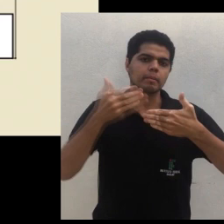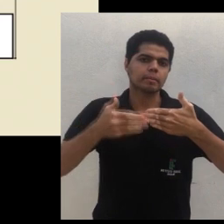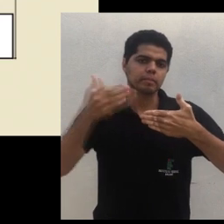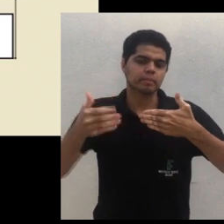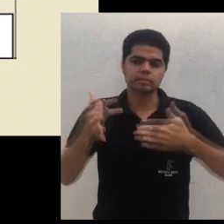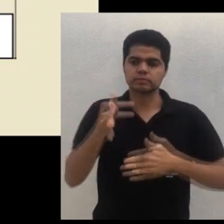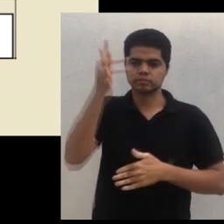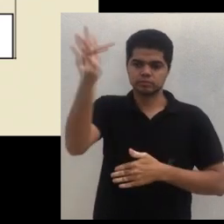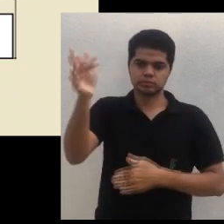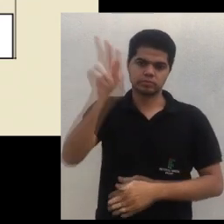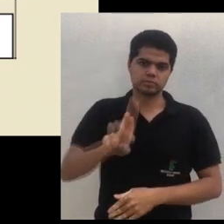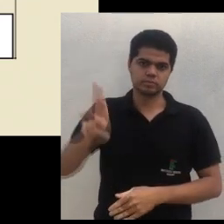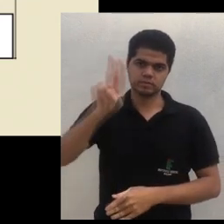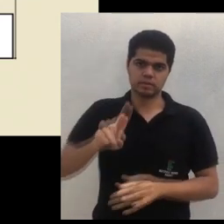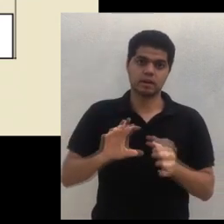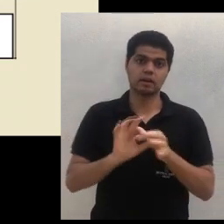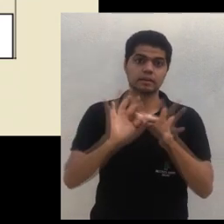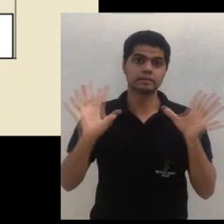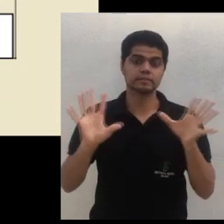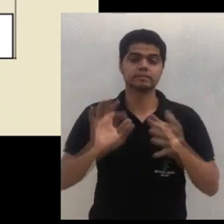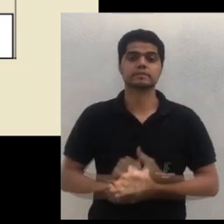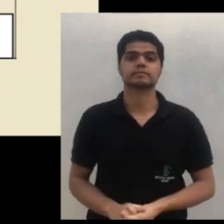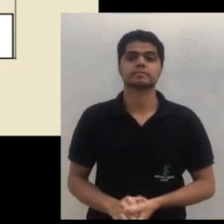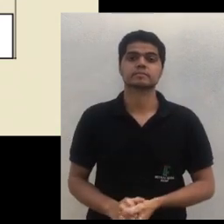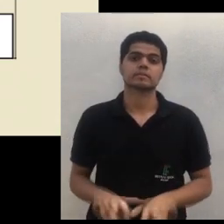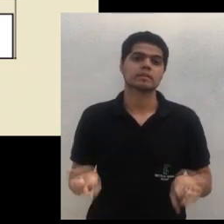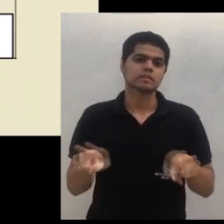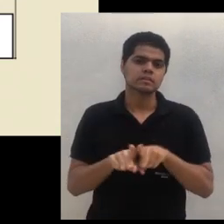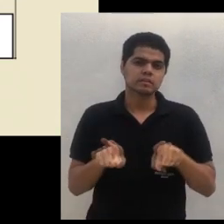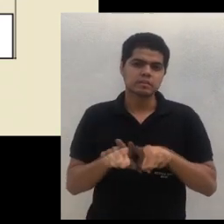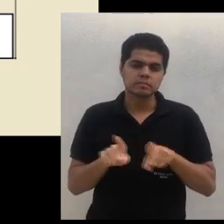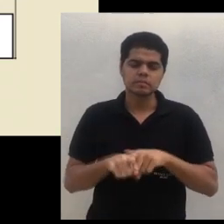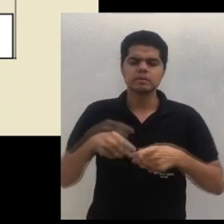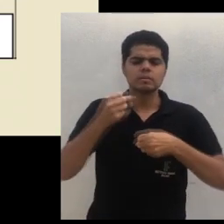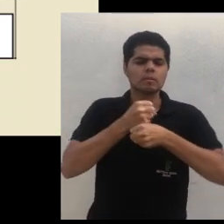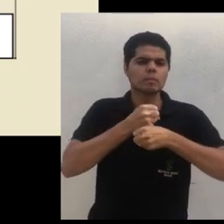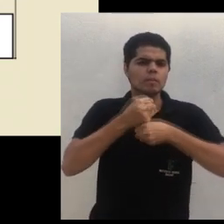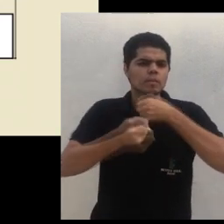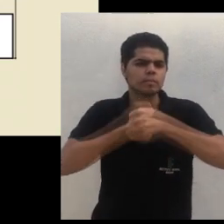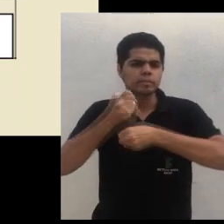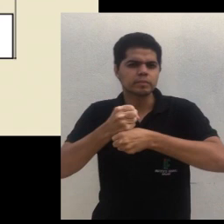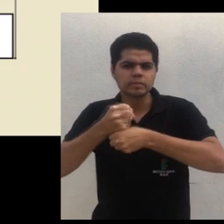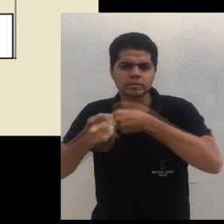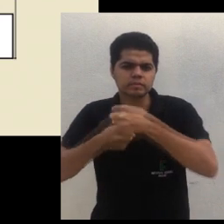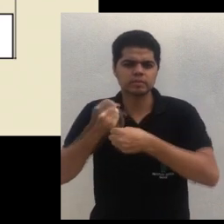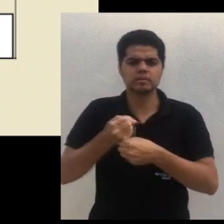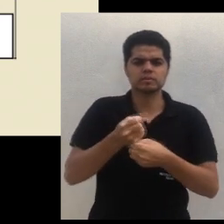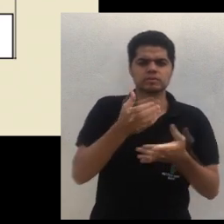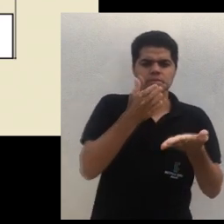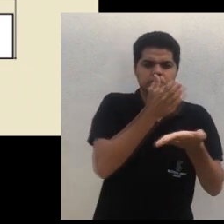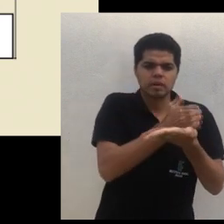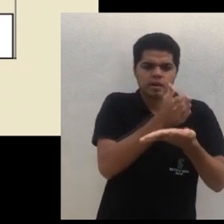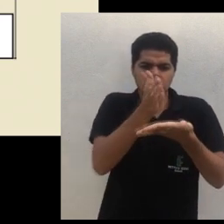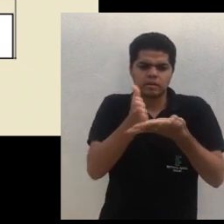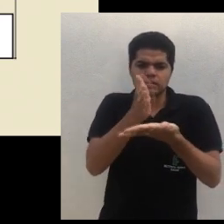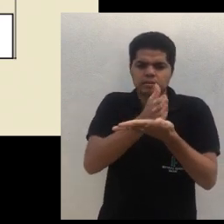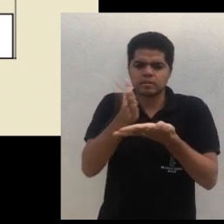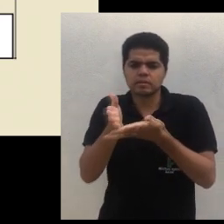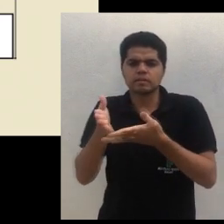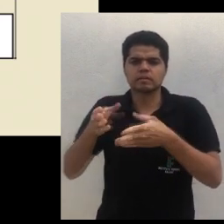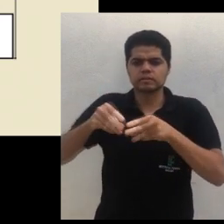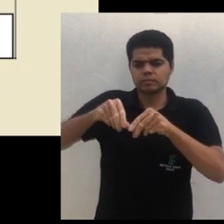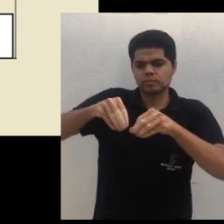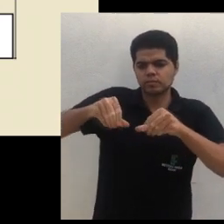intercaladas, com espécies adubadoras. Aí depois você vem uma faixa aqui de espécies frutíferas,